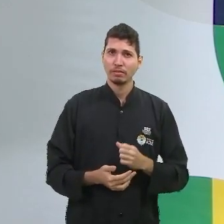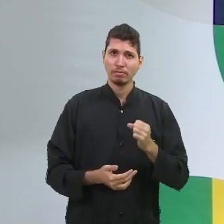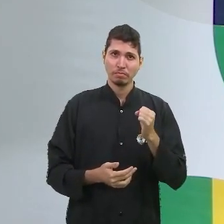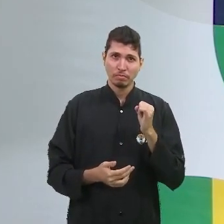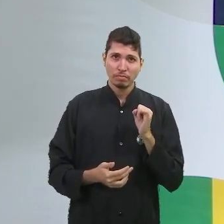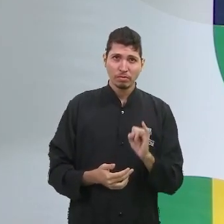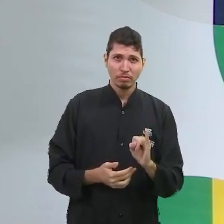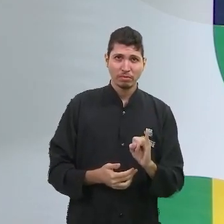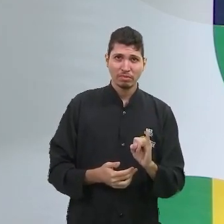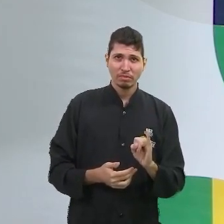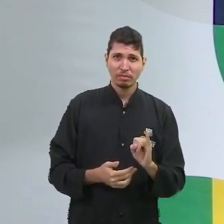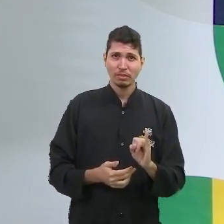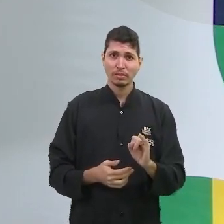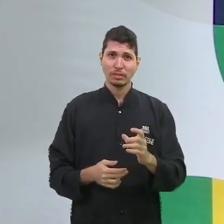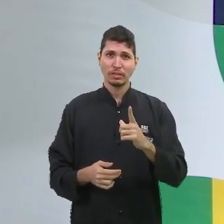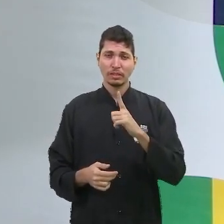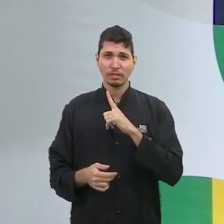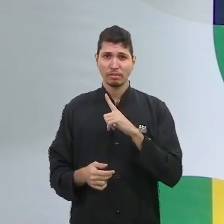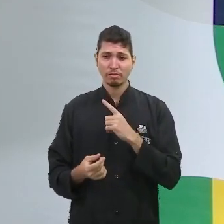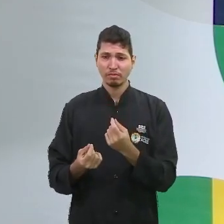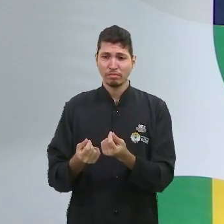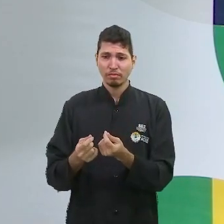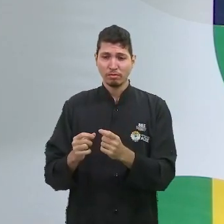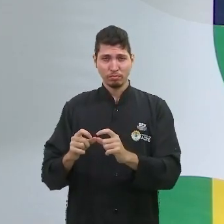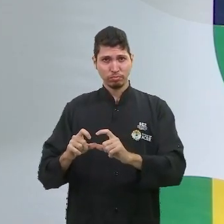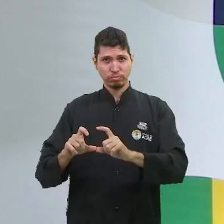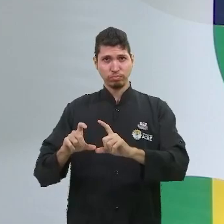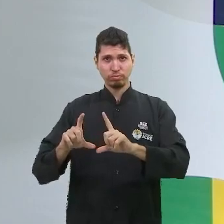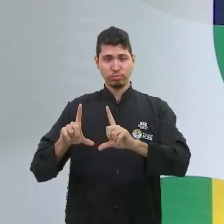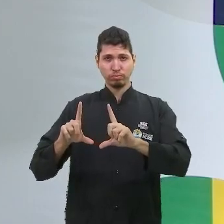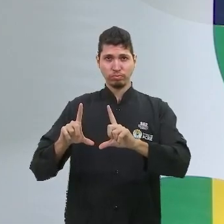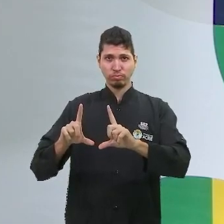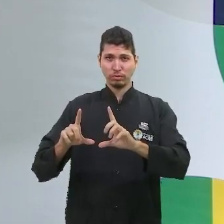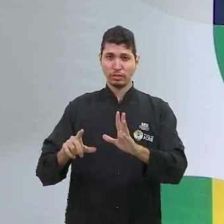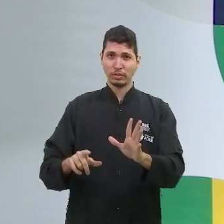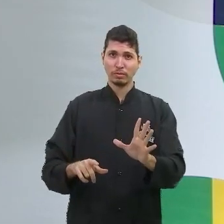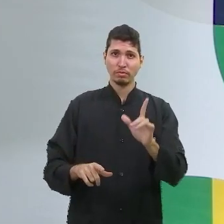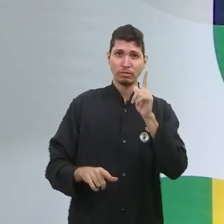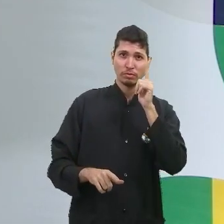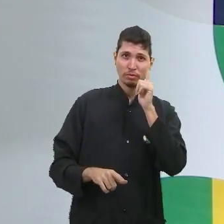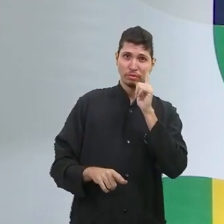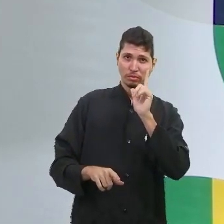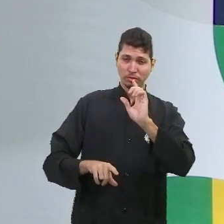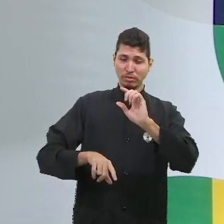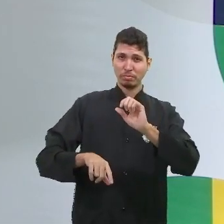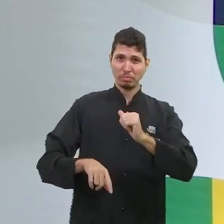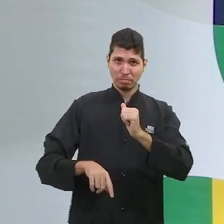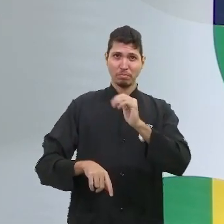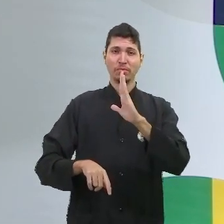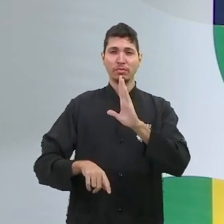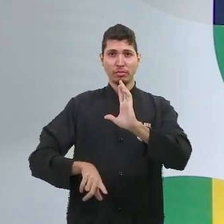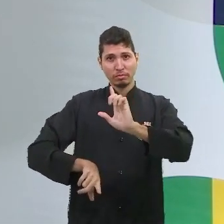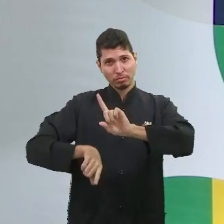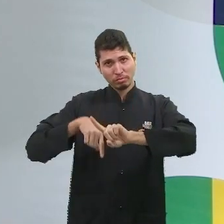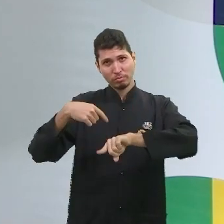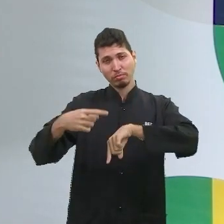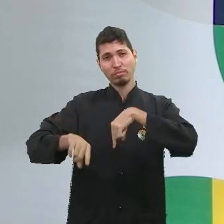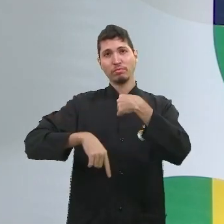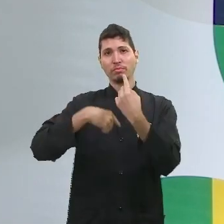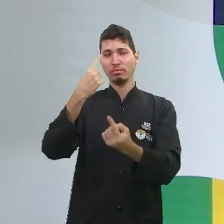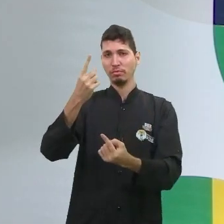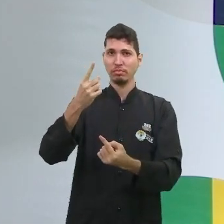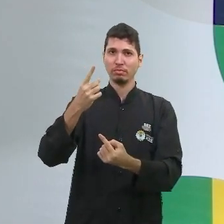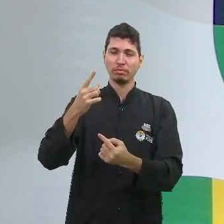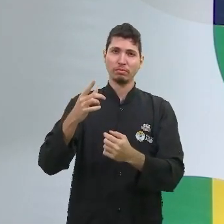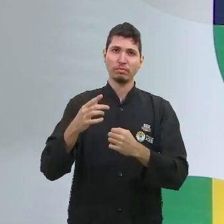econômica elevada, você dispõe de alguns privilégios. Por isso que a pessoa que está em desvantagem